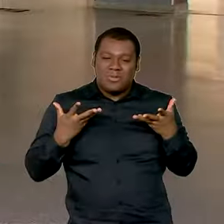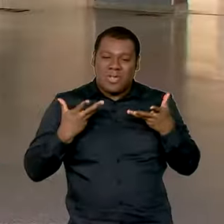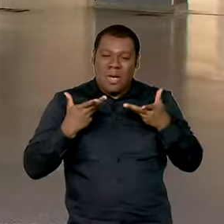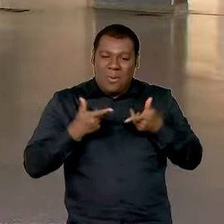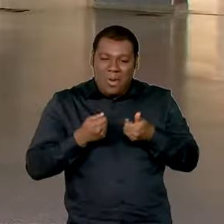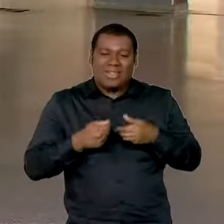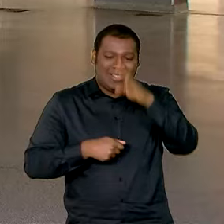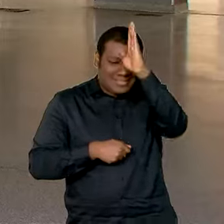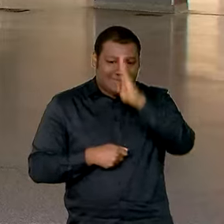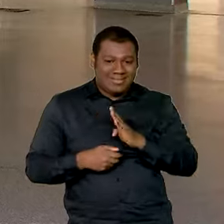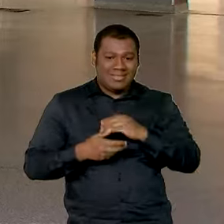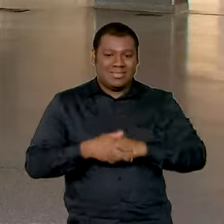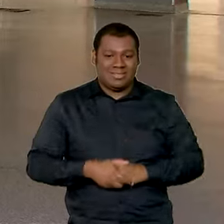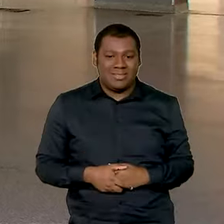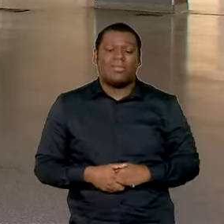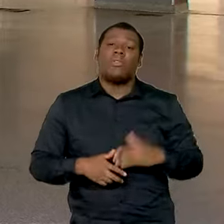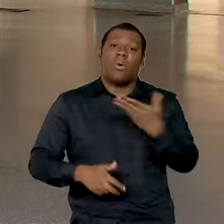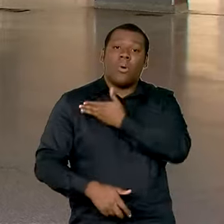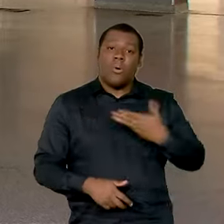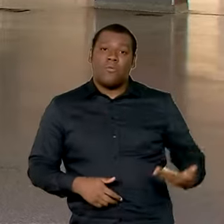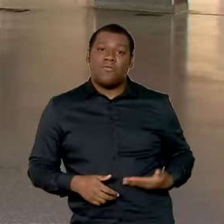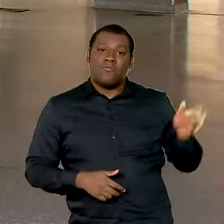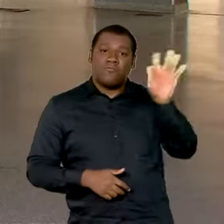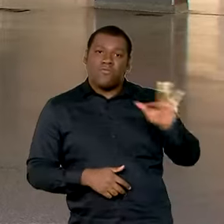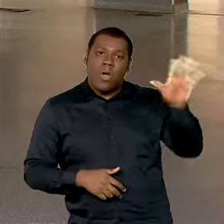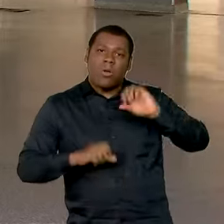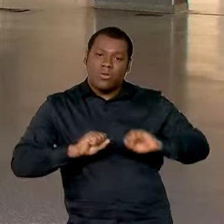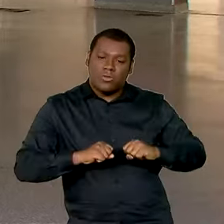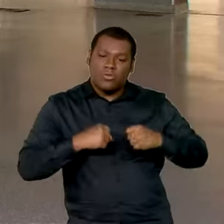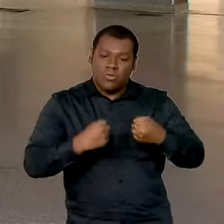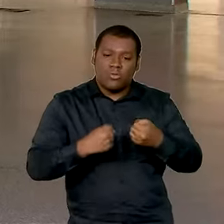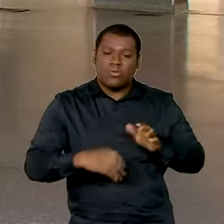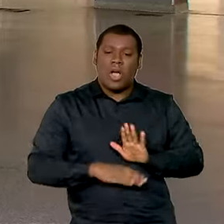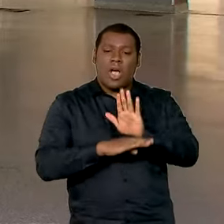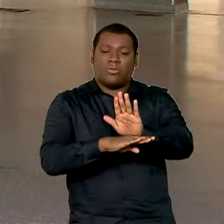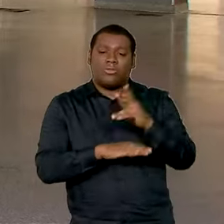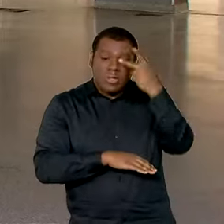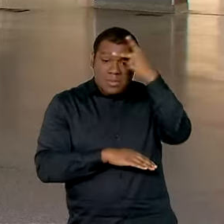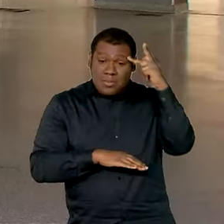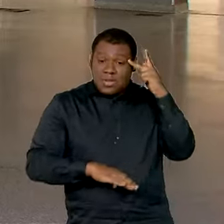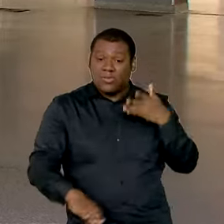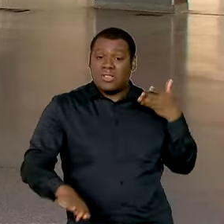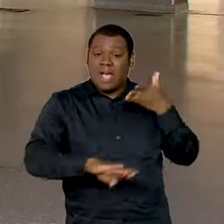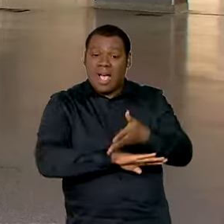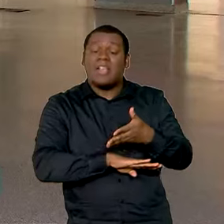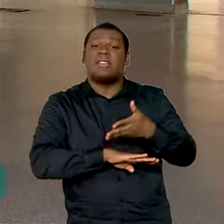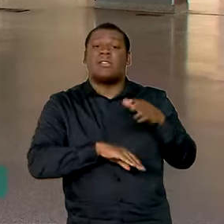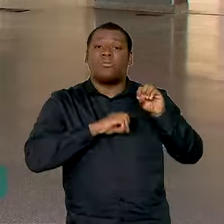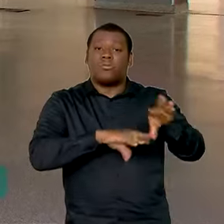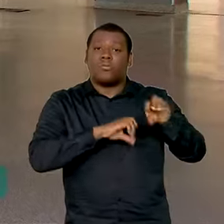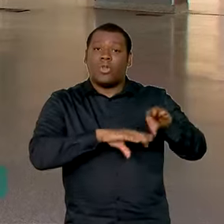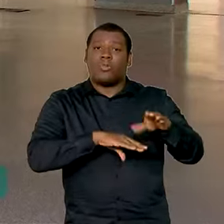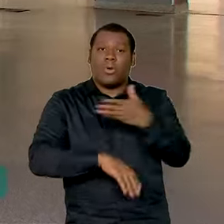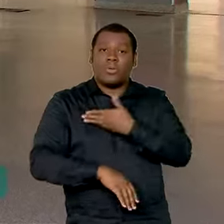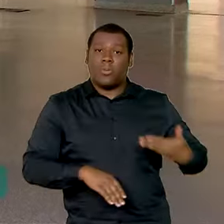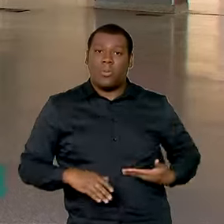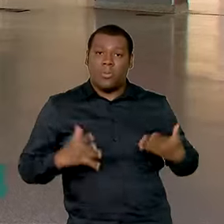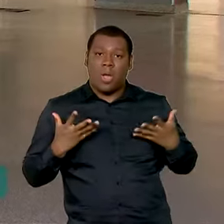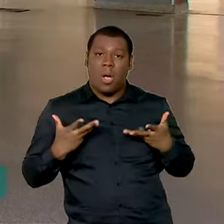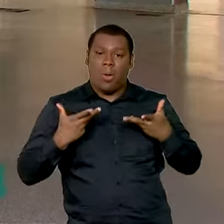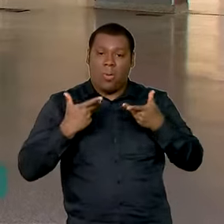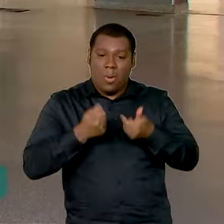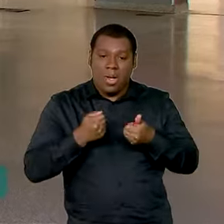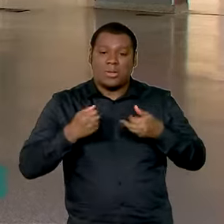representam um esforço do governo federal em ampliar o acesso à educação de qualidade. Segundo o